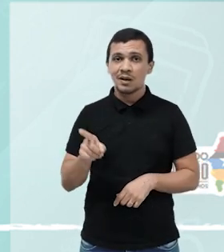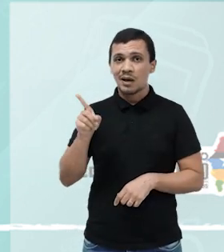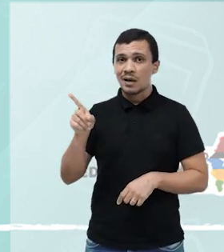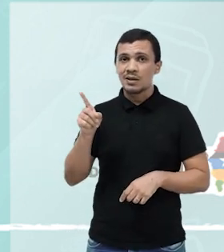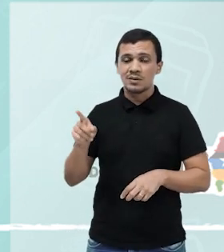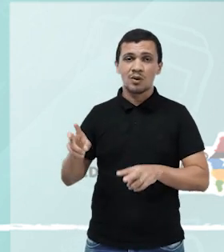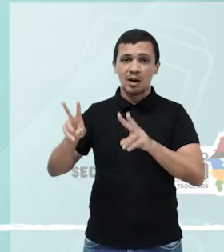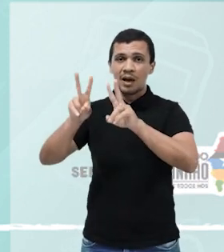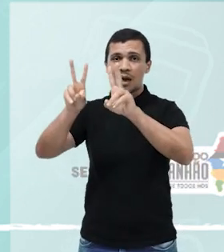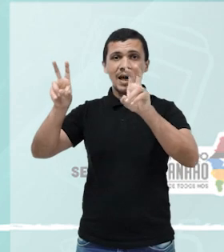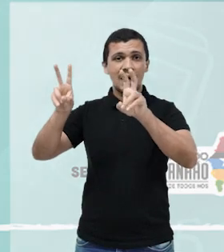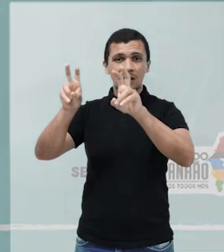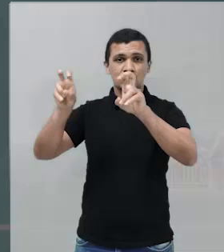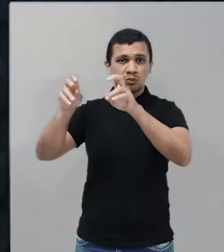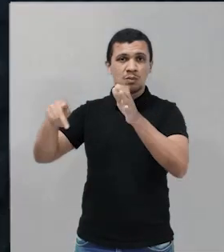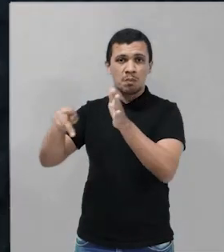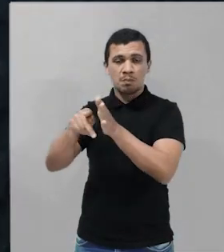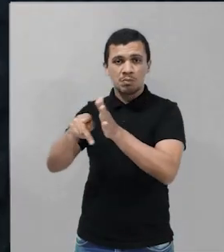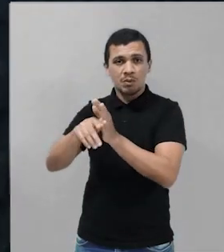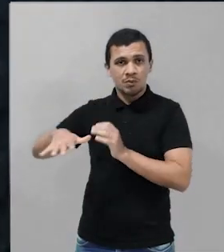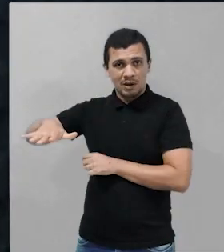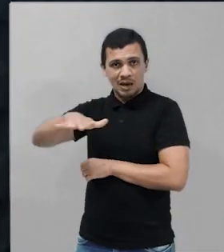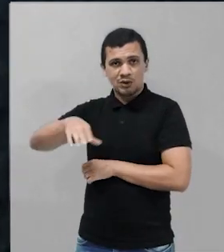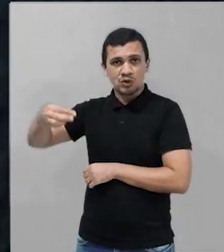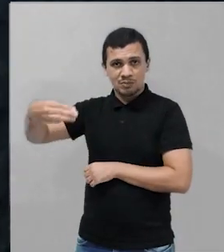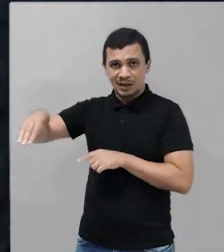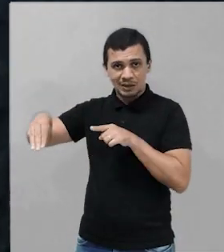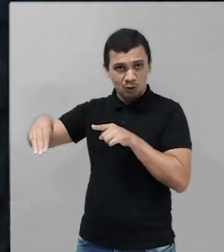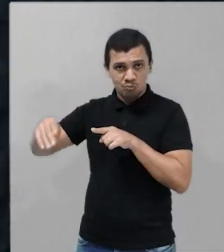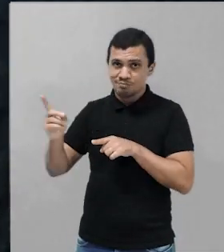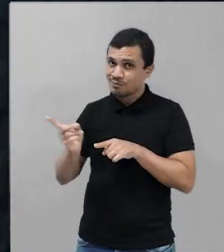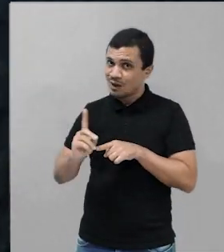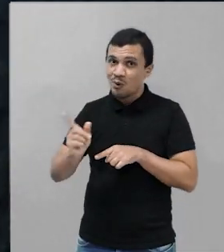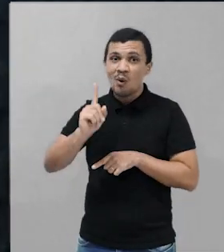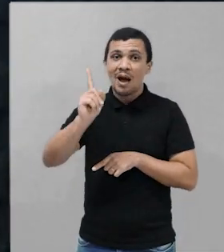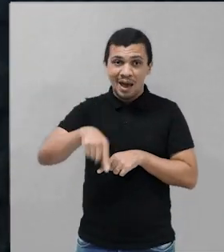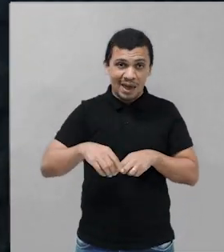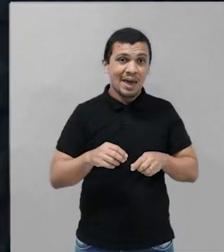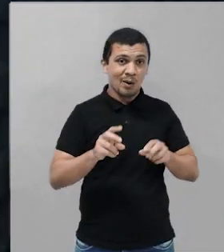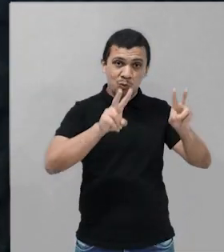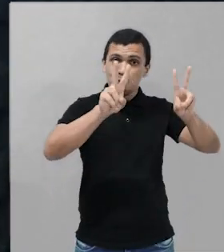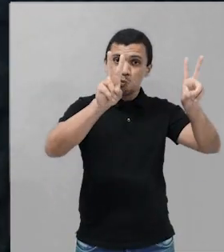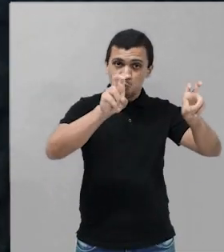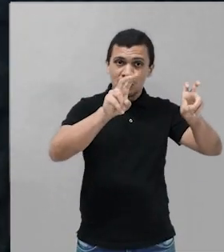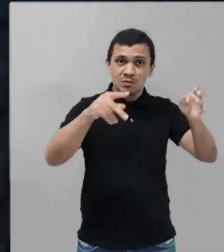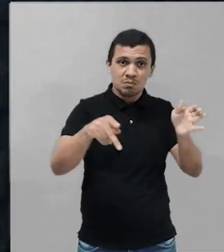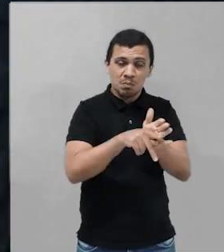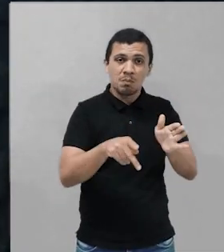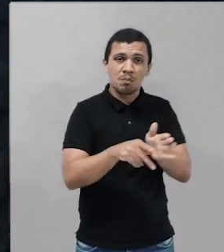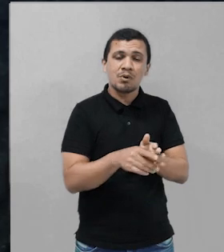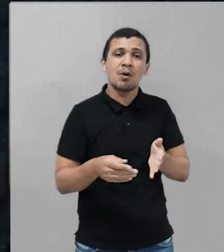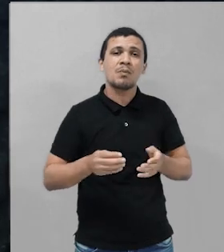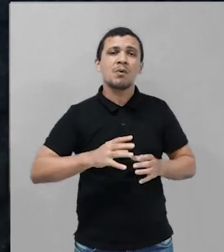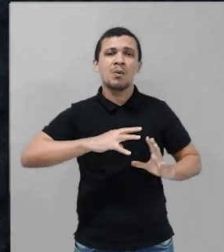assunto regional, isto aqui é assunto mundial. Como assim, professor? O Bumba, meu boi, é